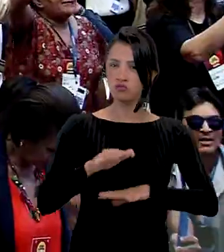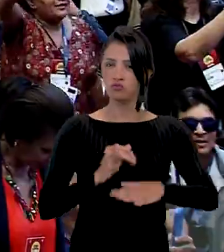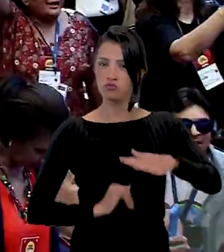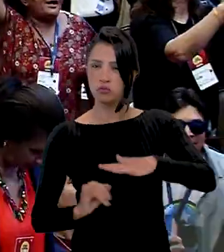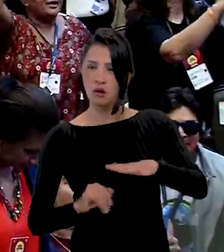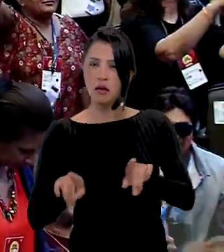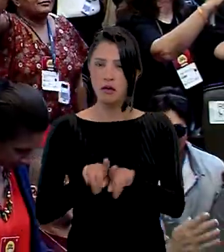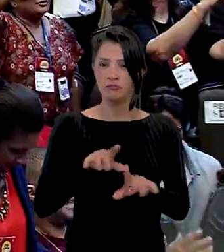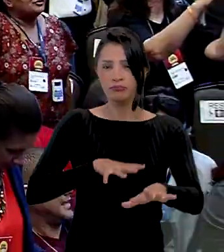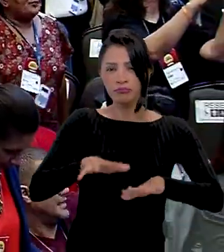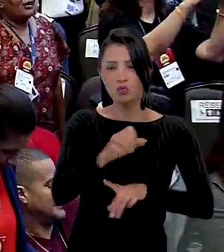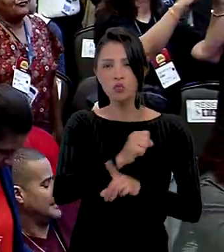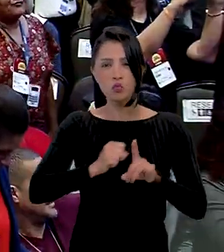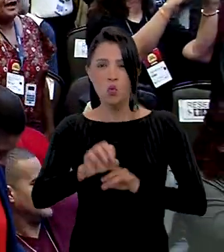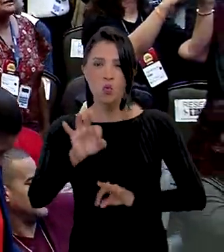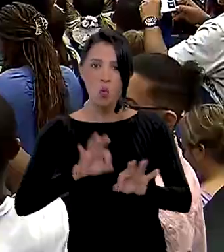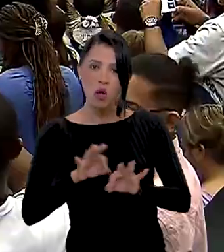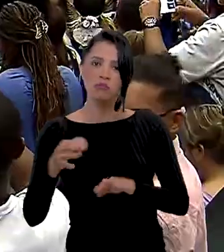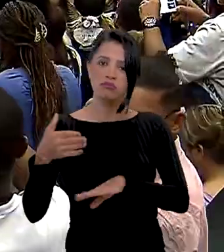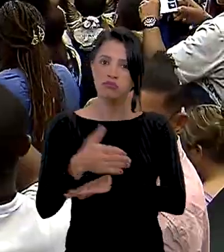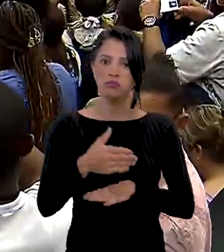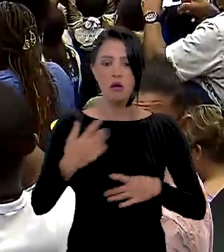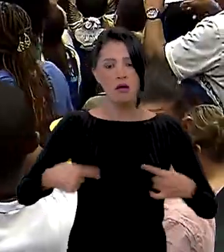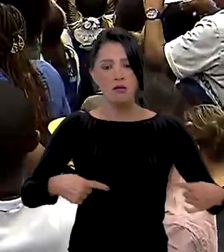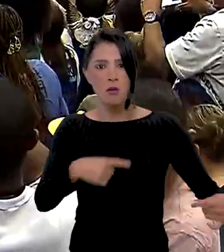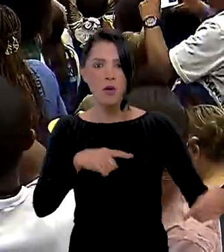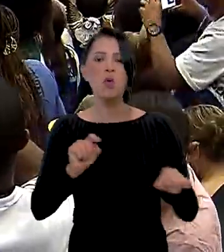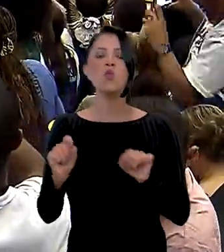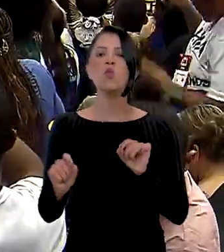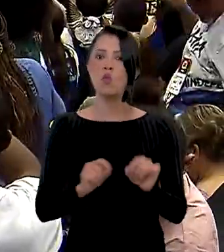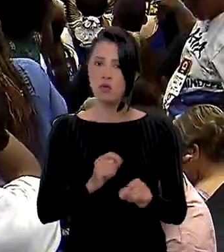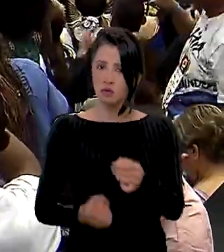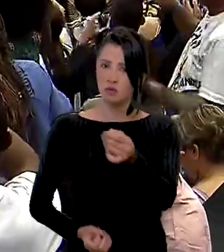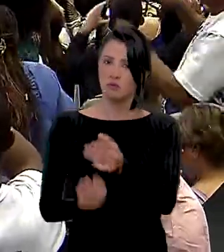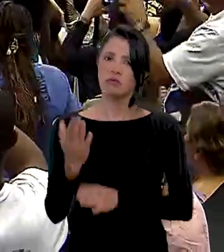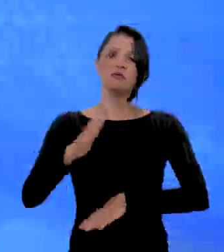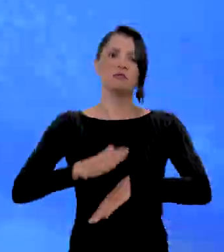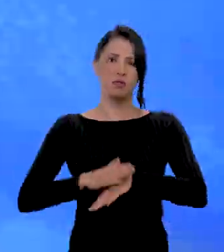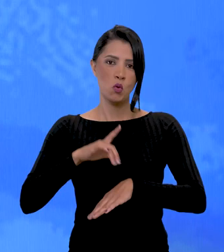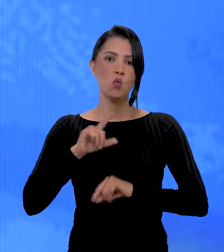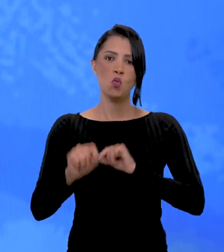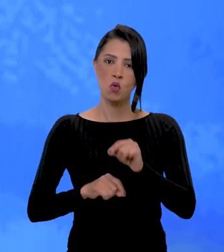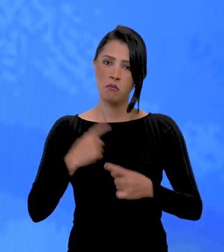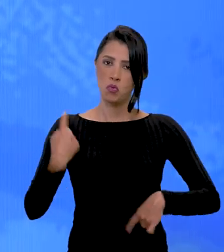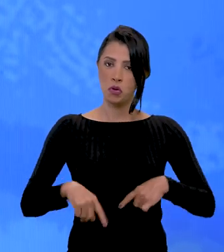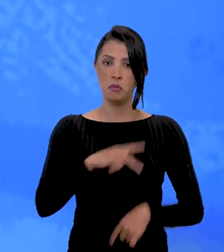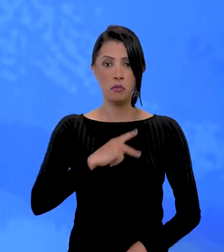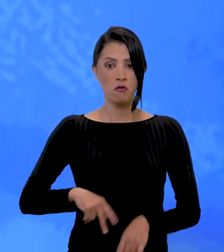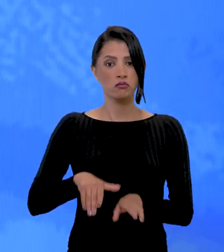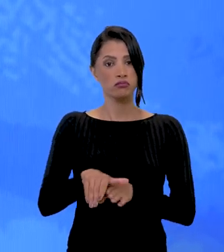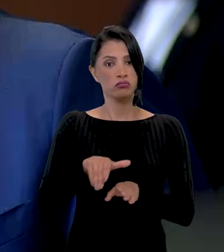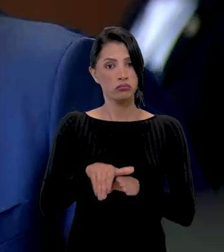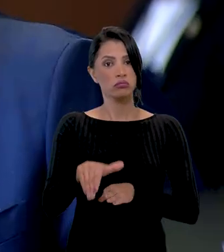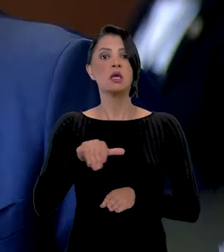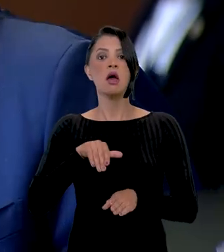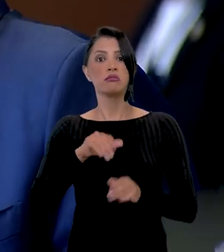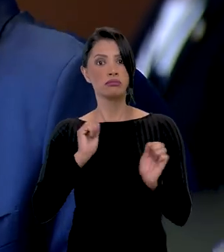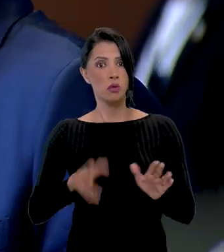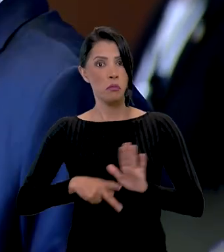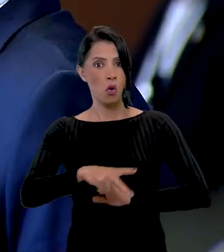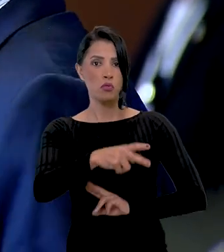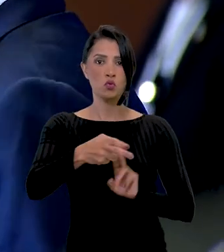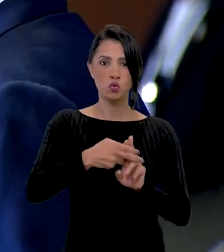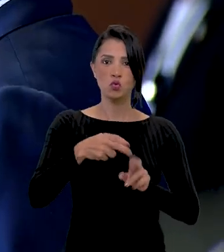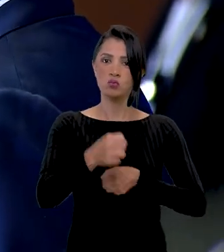movimentos sociais e organizações estão reunidos para debater e construir as políticas públicas que vão direcionar as